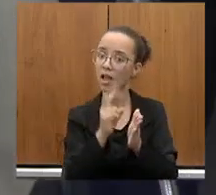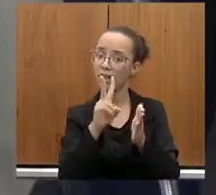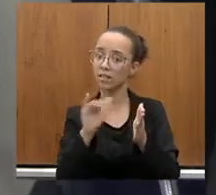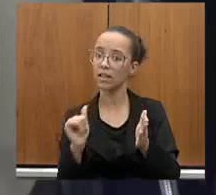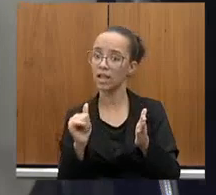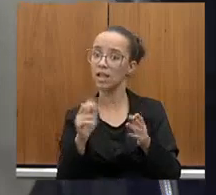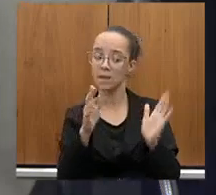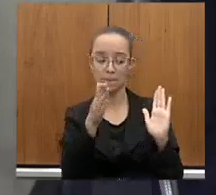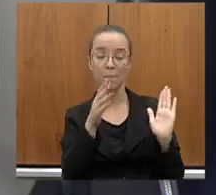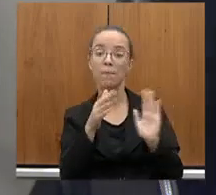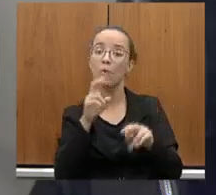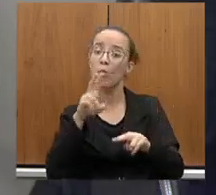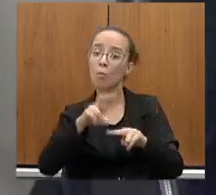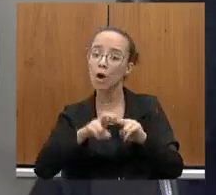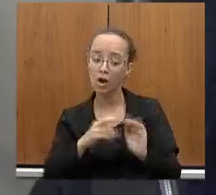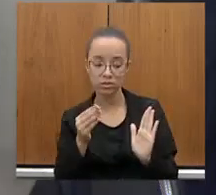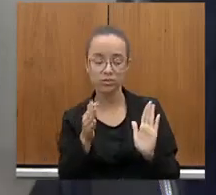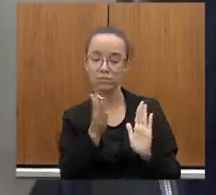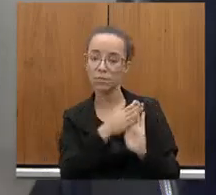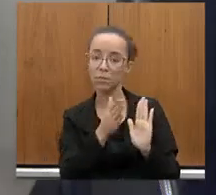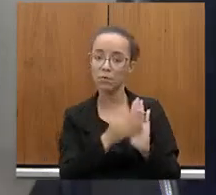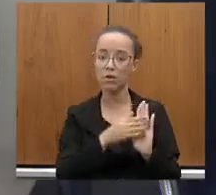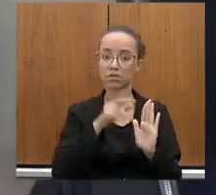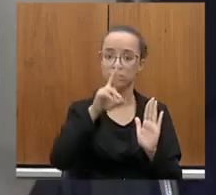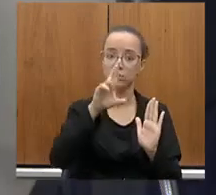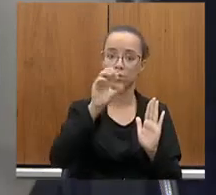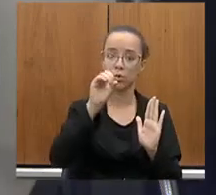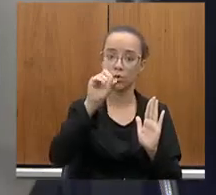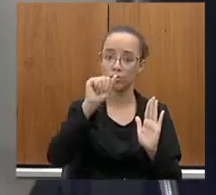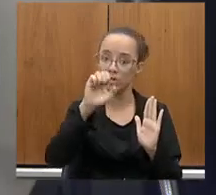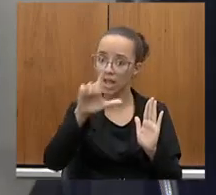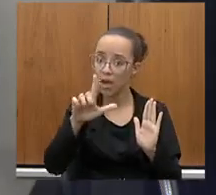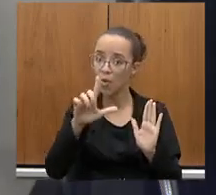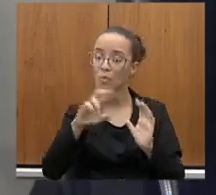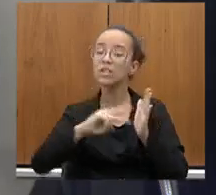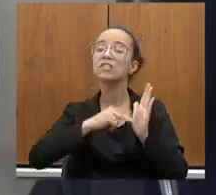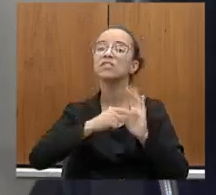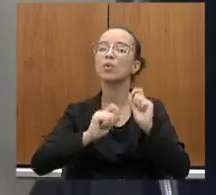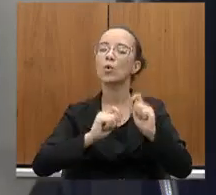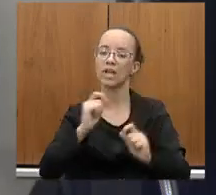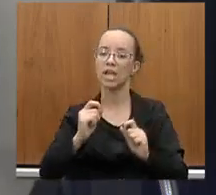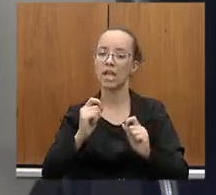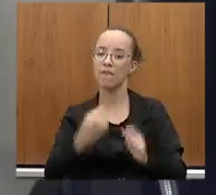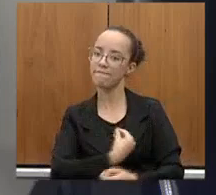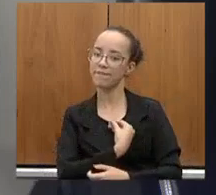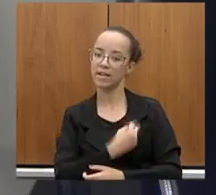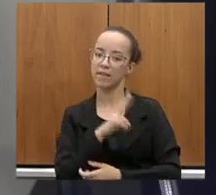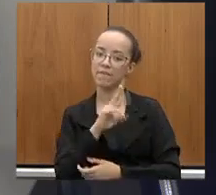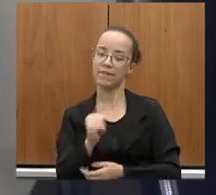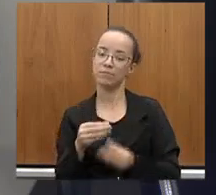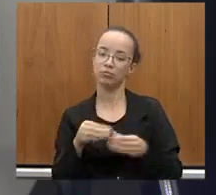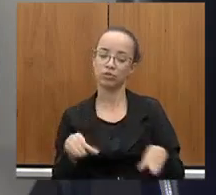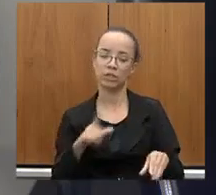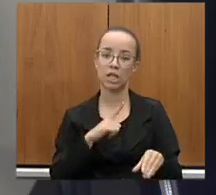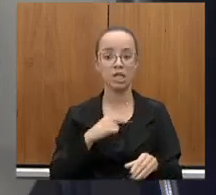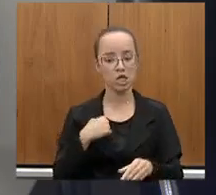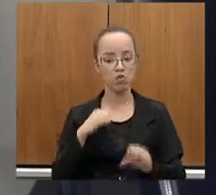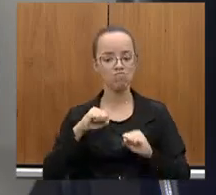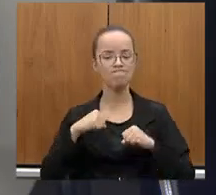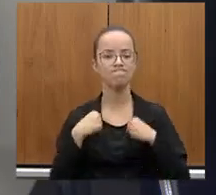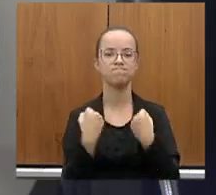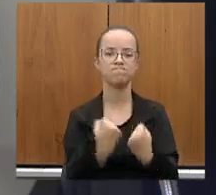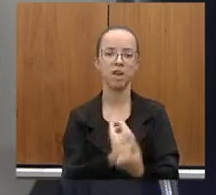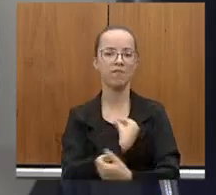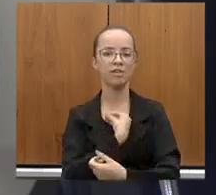Rua do Anel, é impactar a vida, é atingir a vida. E eu, como sou defensora de uma política a serviço da vida e do bem